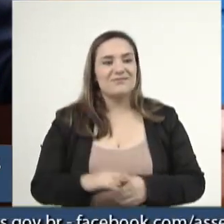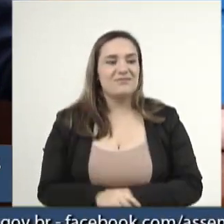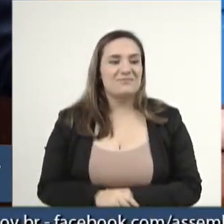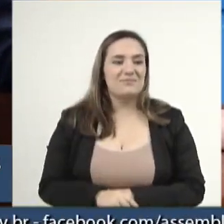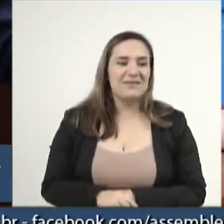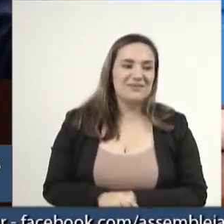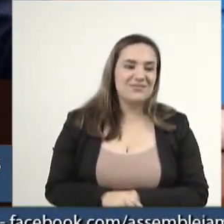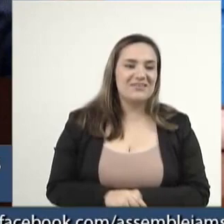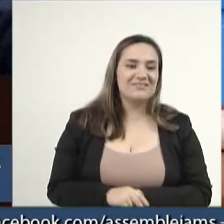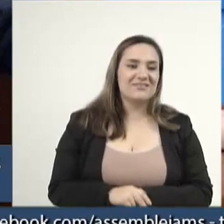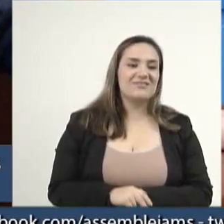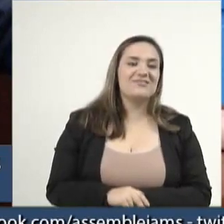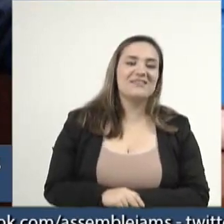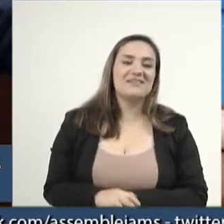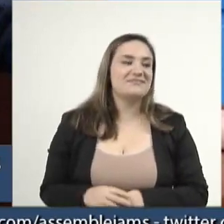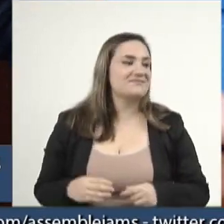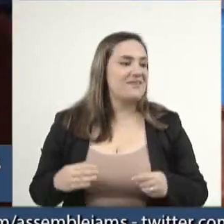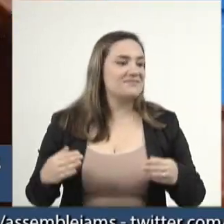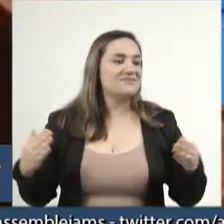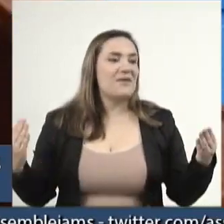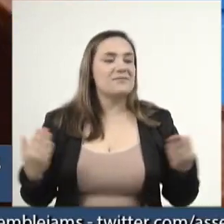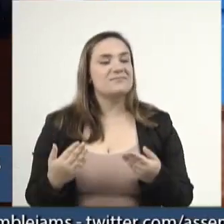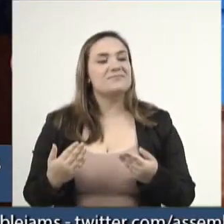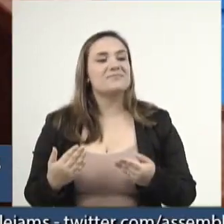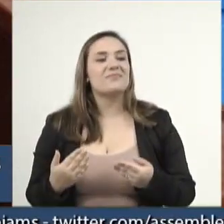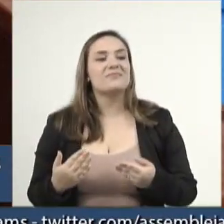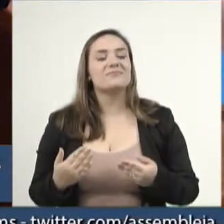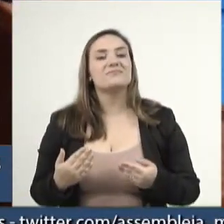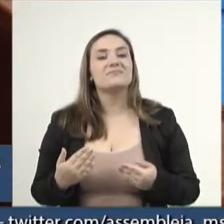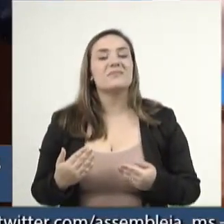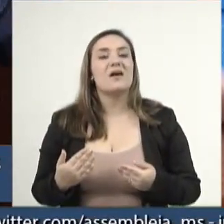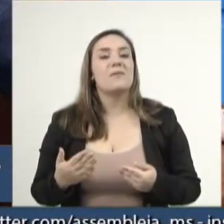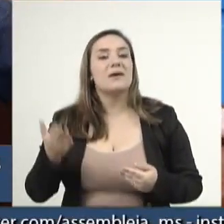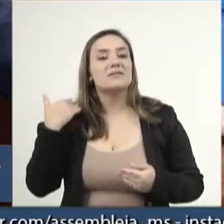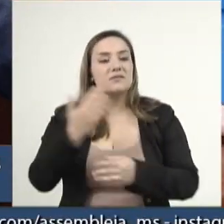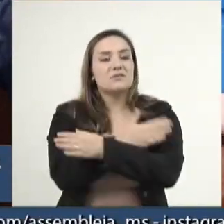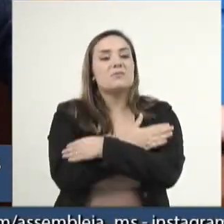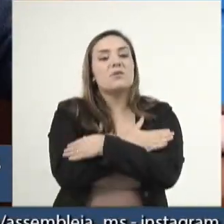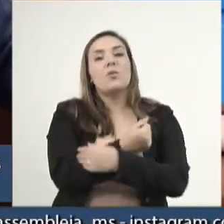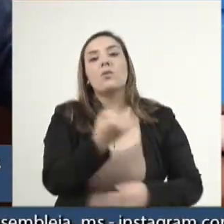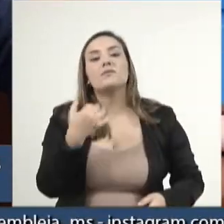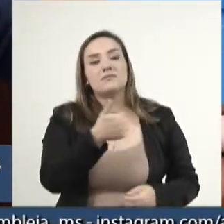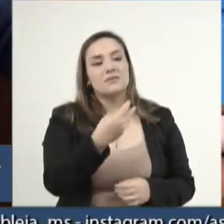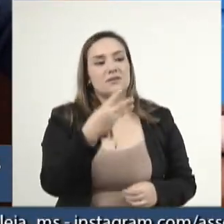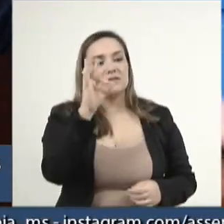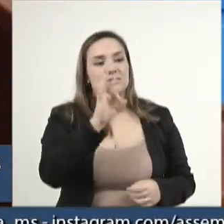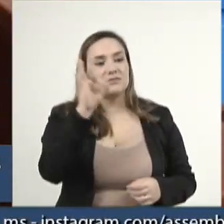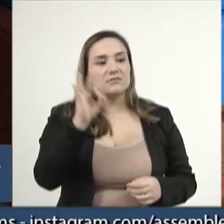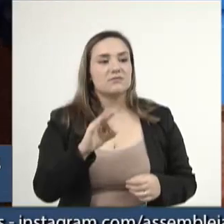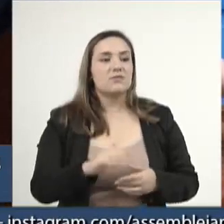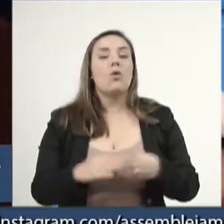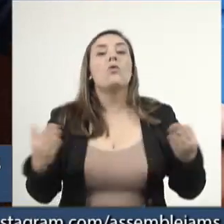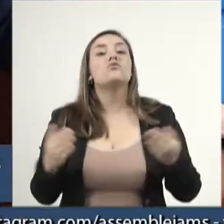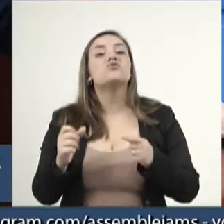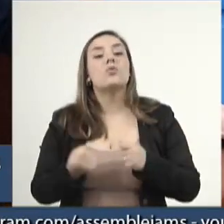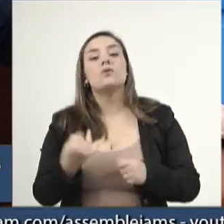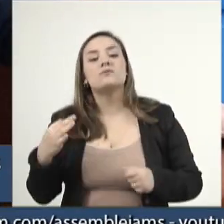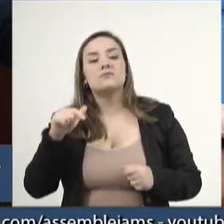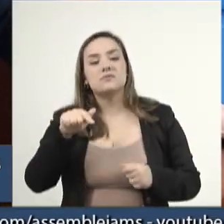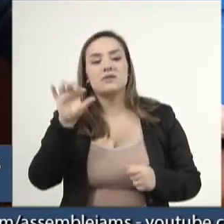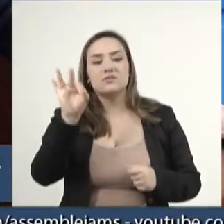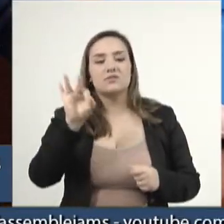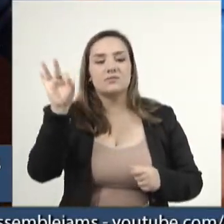,20, R 5,30. Quanto que era o desemprego no governo Bolsonaro? R$,00. Hoje, R 7